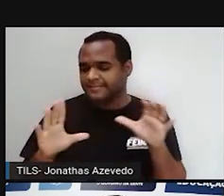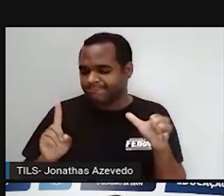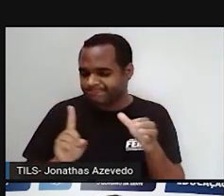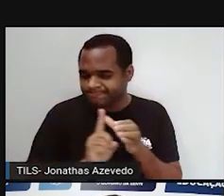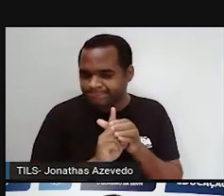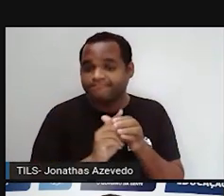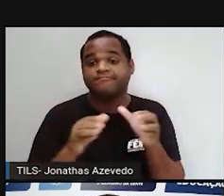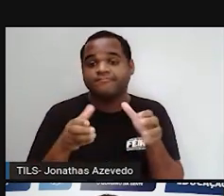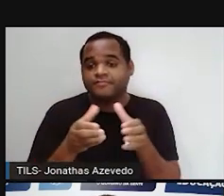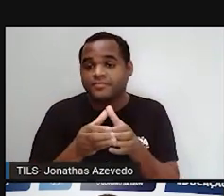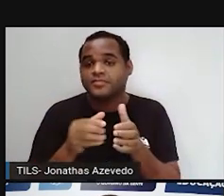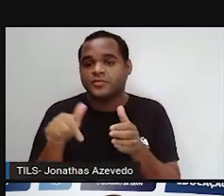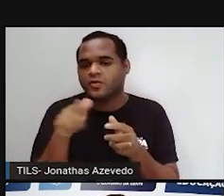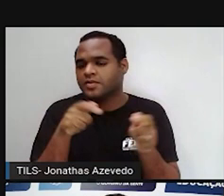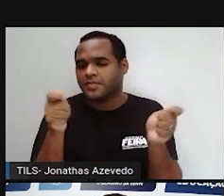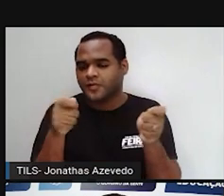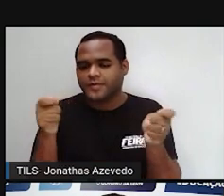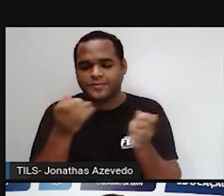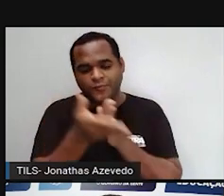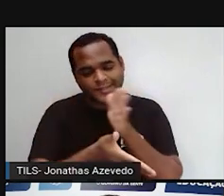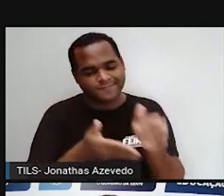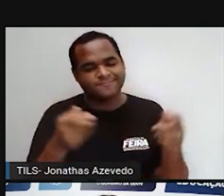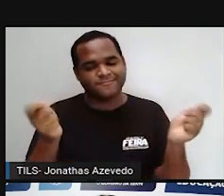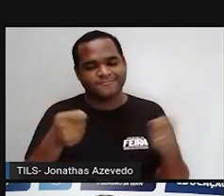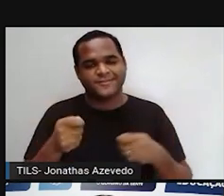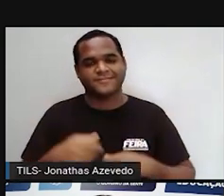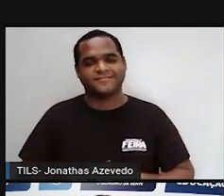E é justamente por isso que a gente tem que cuidar desse ambiente.